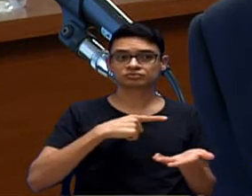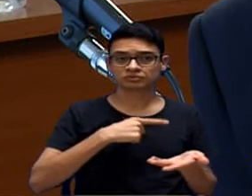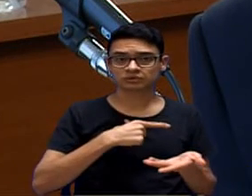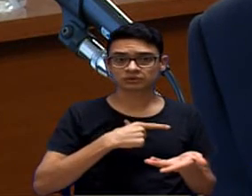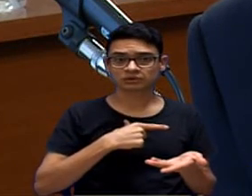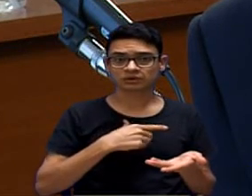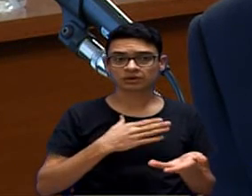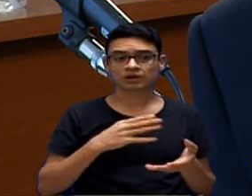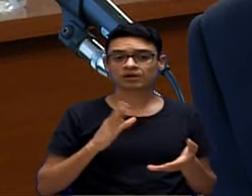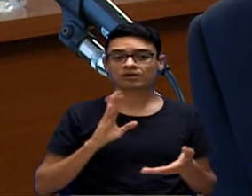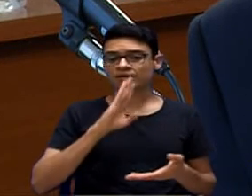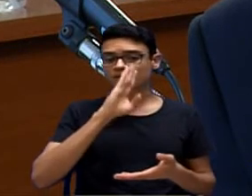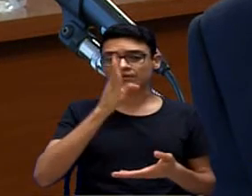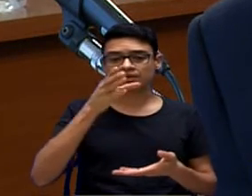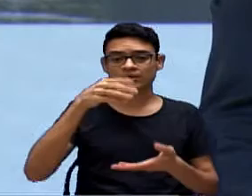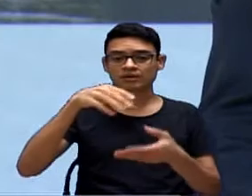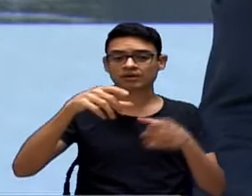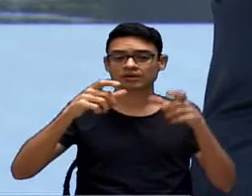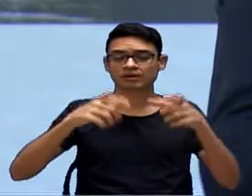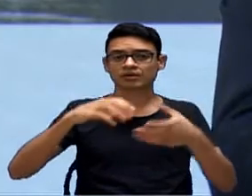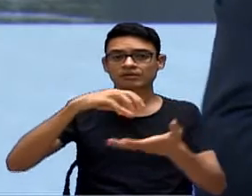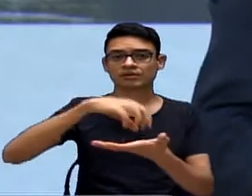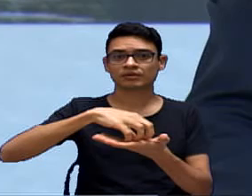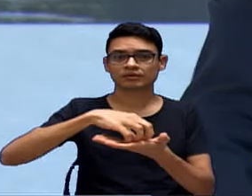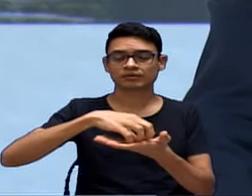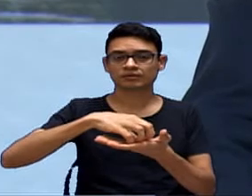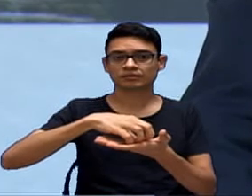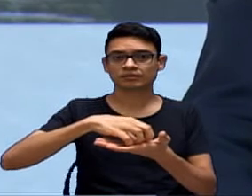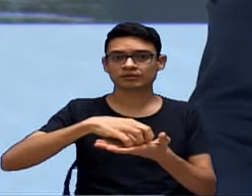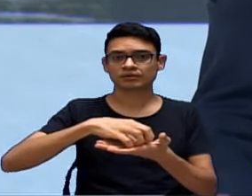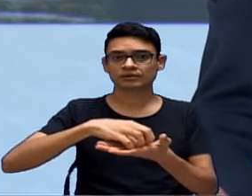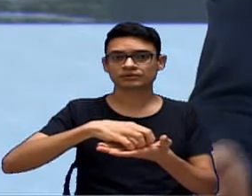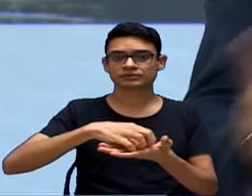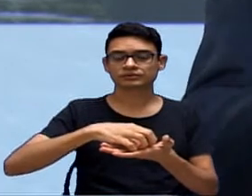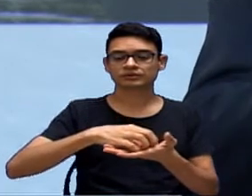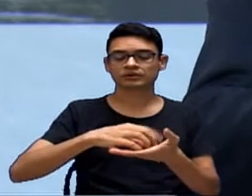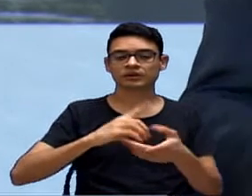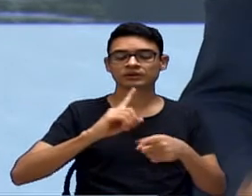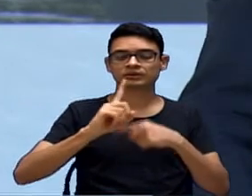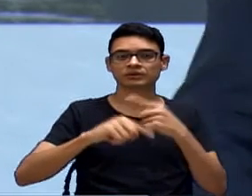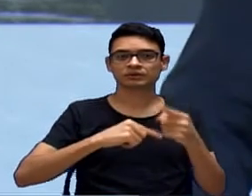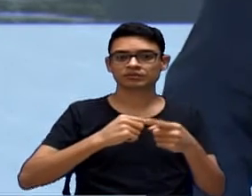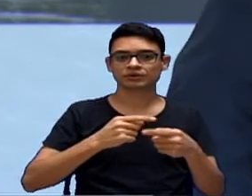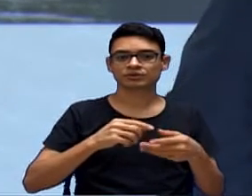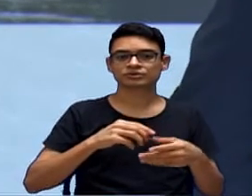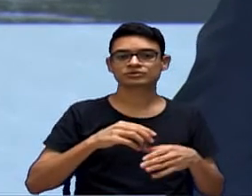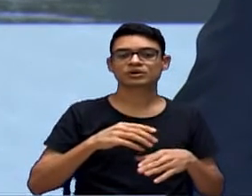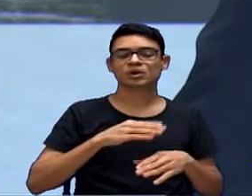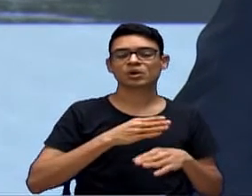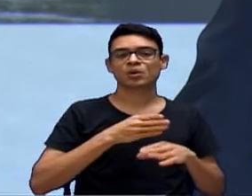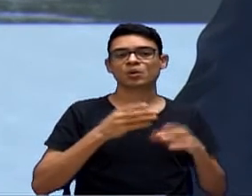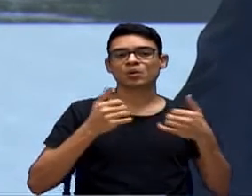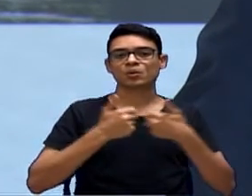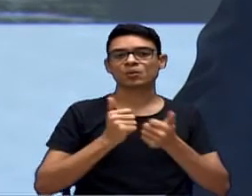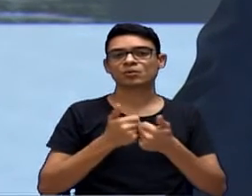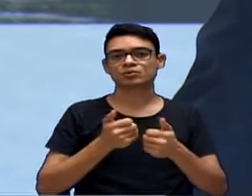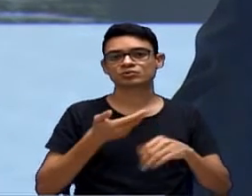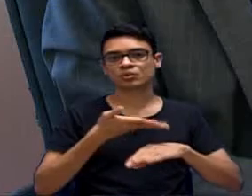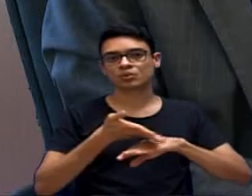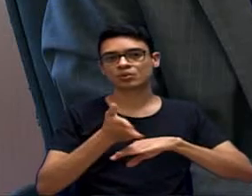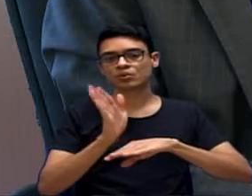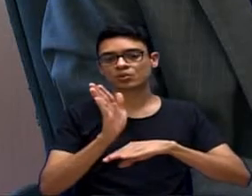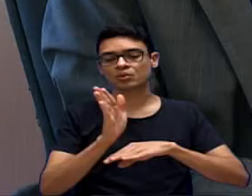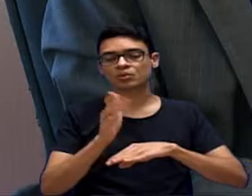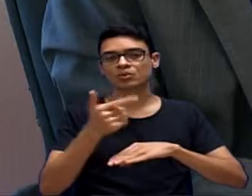só vem até o centro da cidade, até o terminal aqui, e daqui você tem que pegar outro, então esse seria obrigatório e ir direto até o